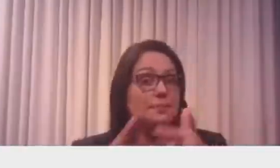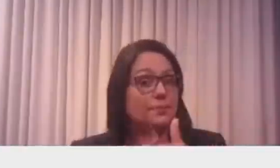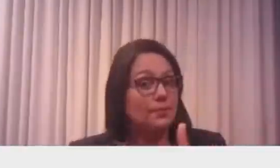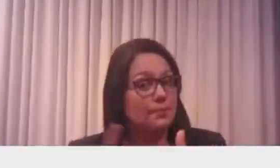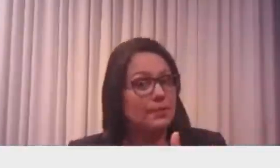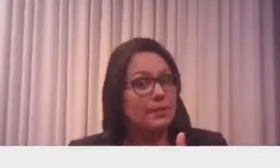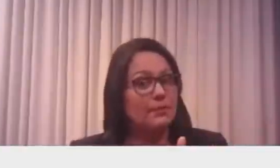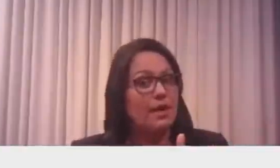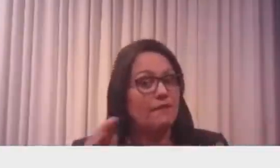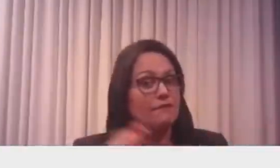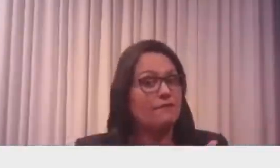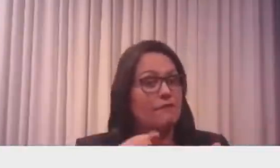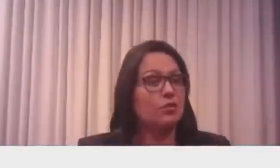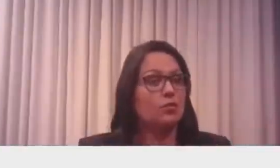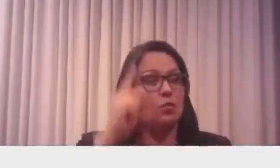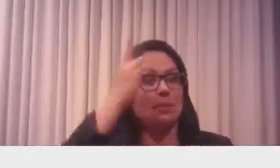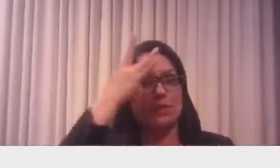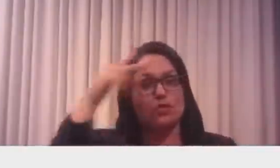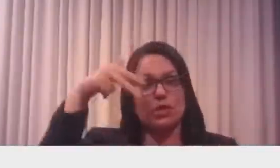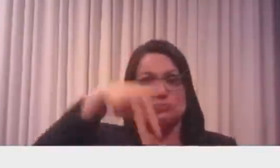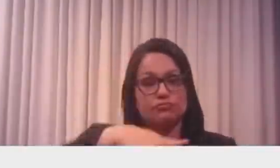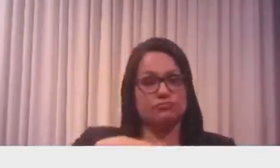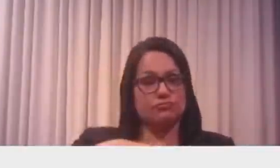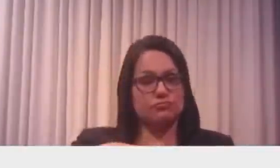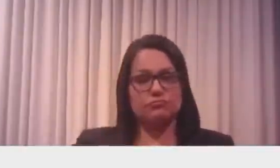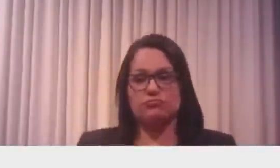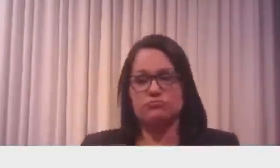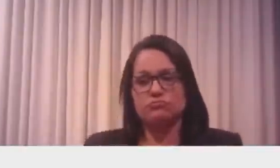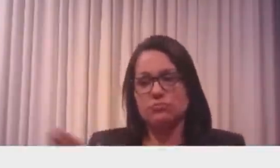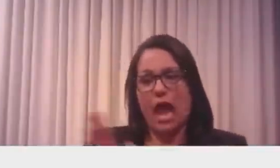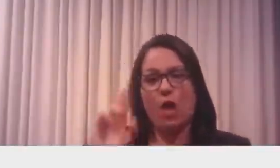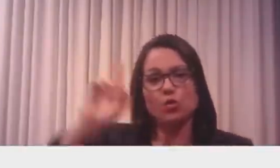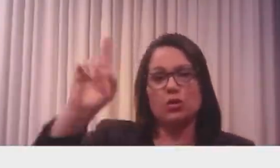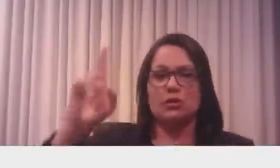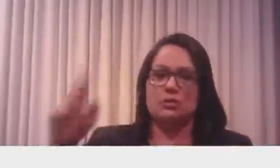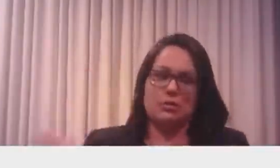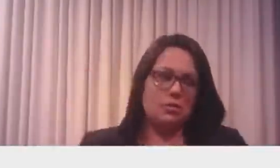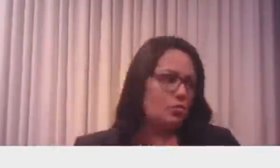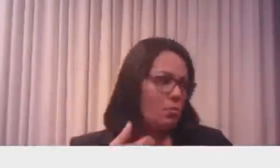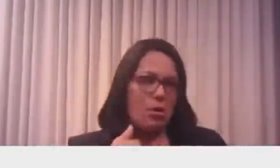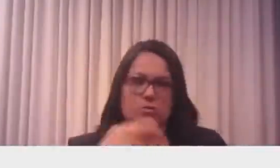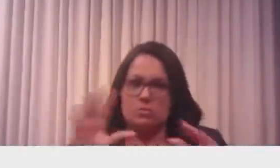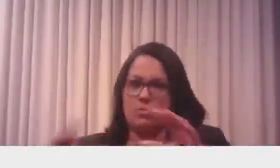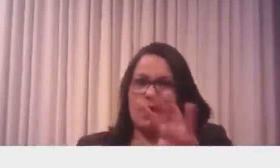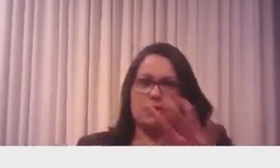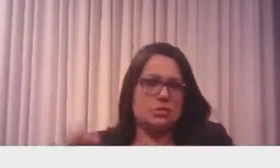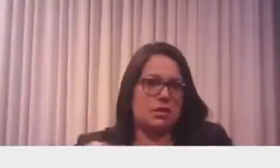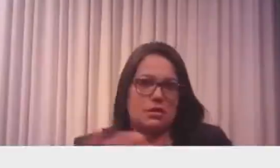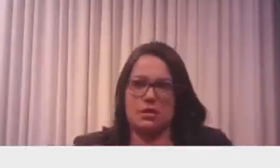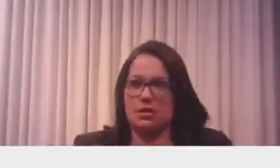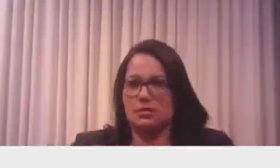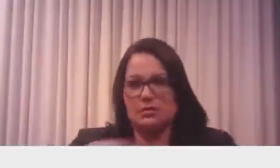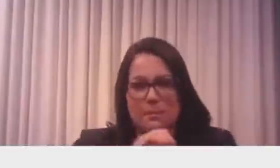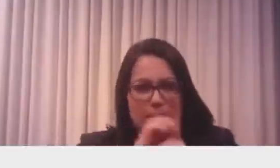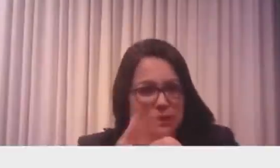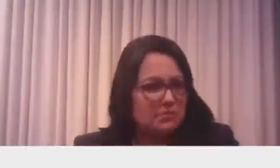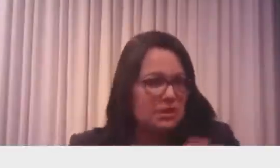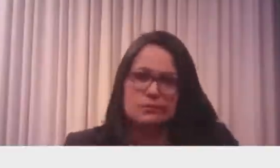um comandante que pudesse valer a sua autoridade. Eu não posso valer a autoridade na pandemia. Quem decide são governadores e prefeitos.